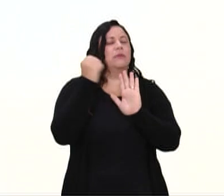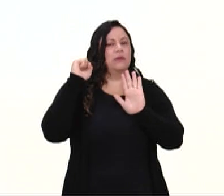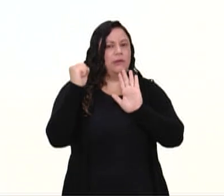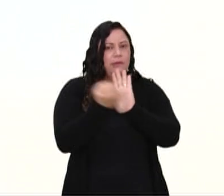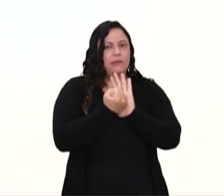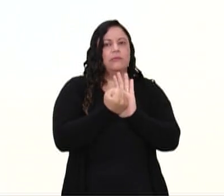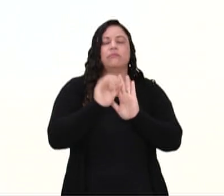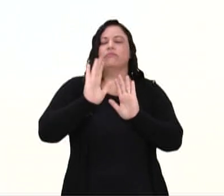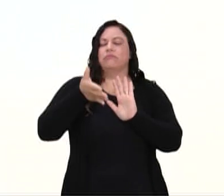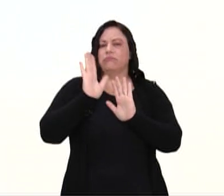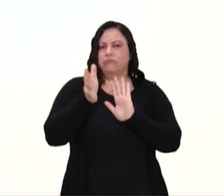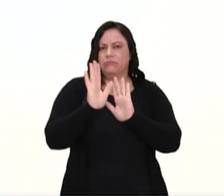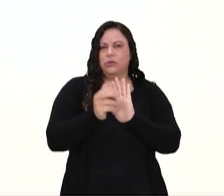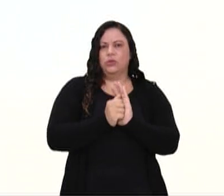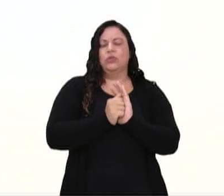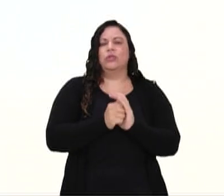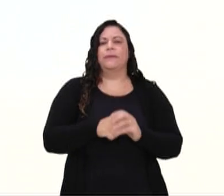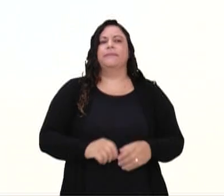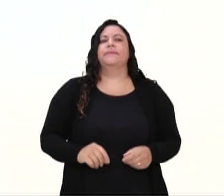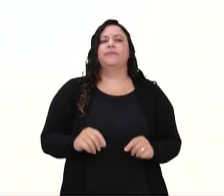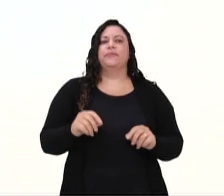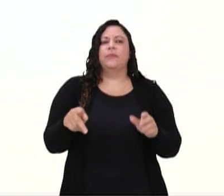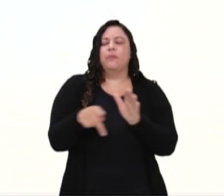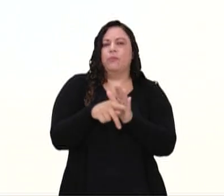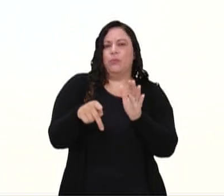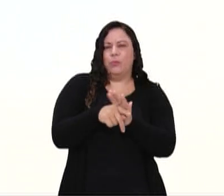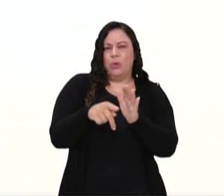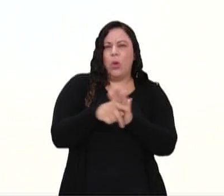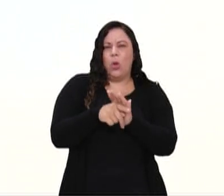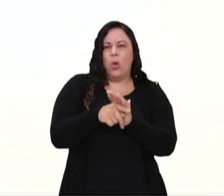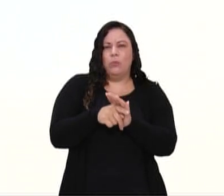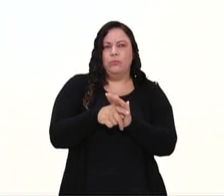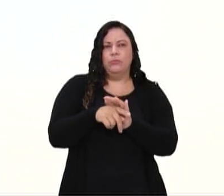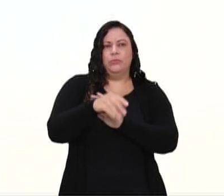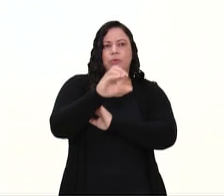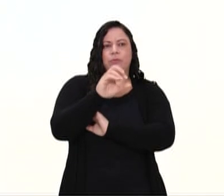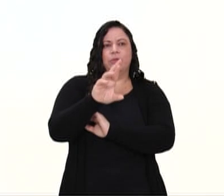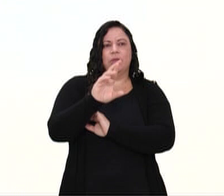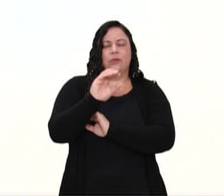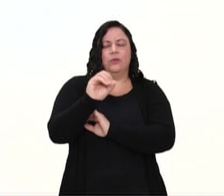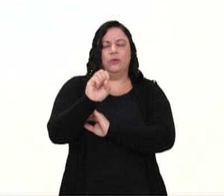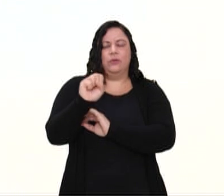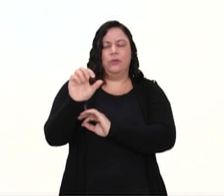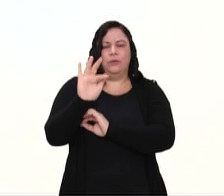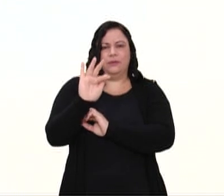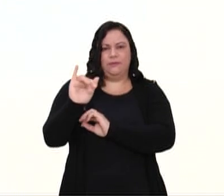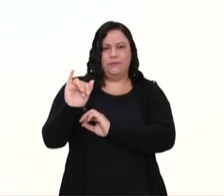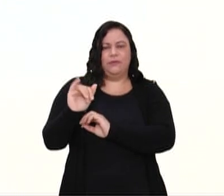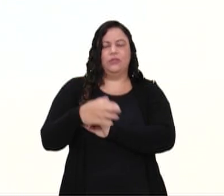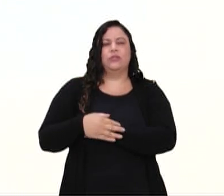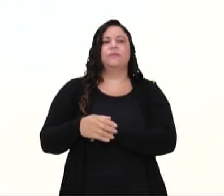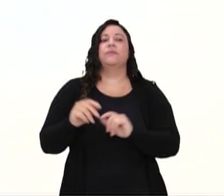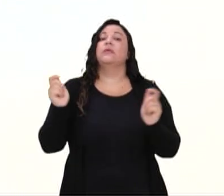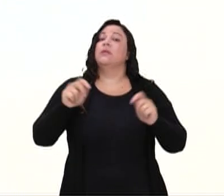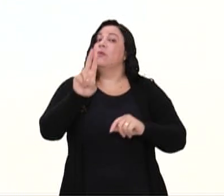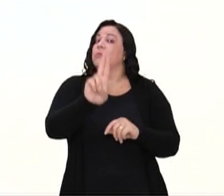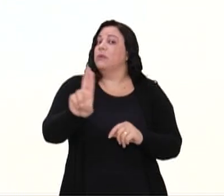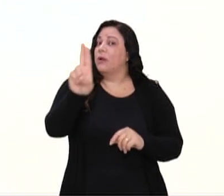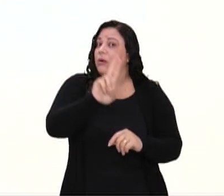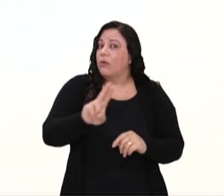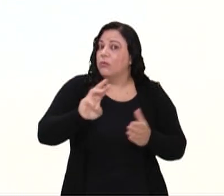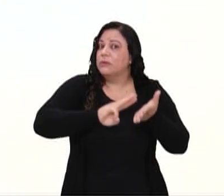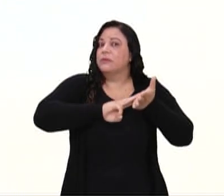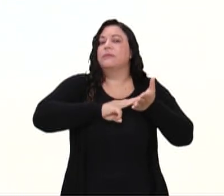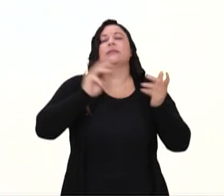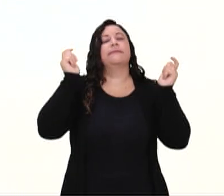internacionalmente pela Crossfit Incorporation. Tá? Então, para usar esse método